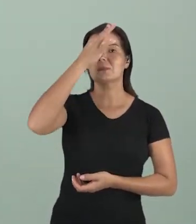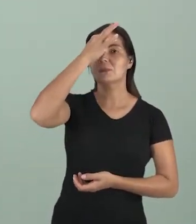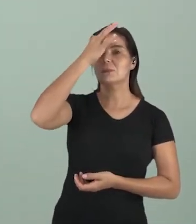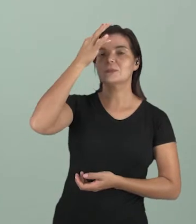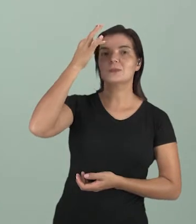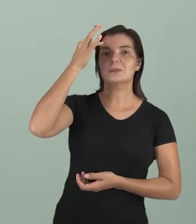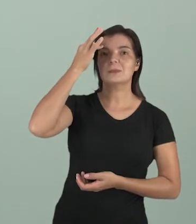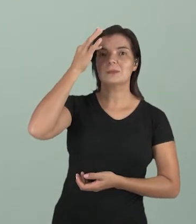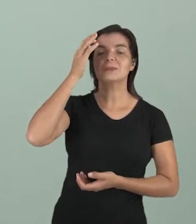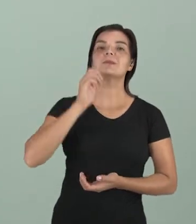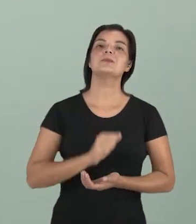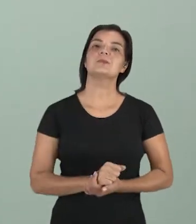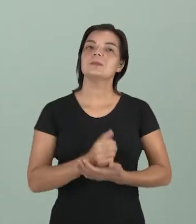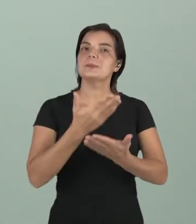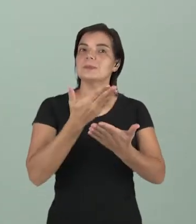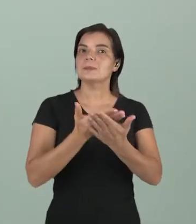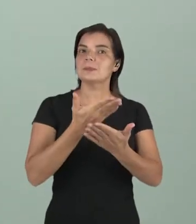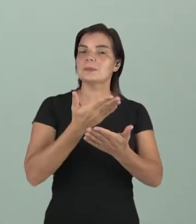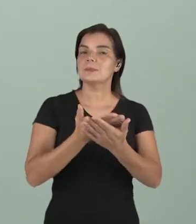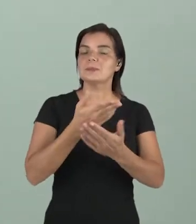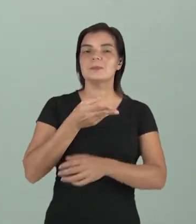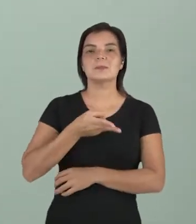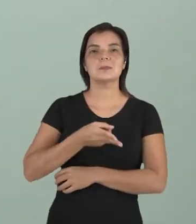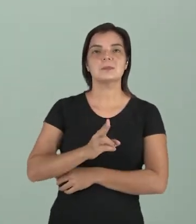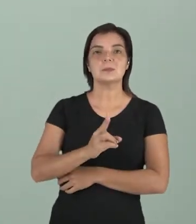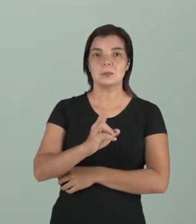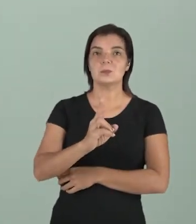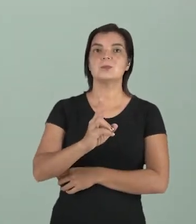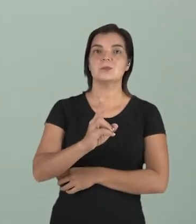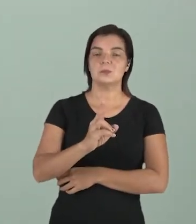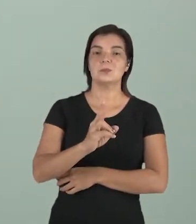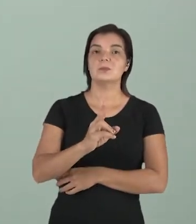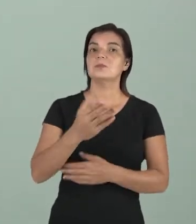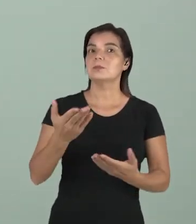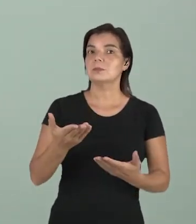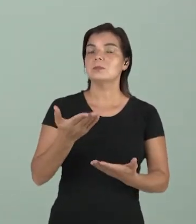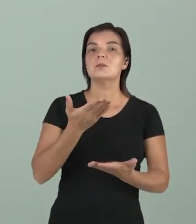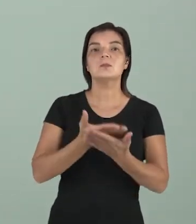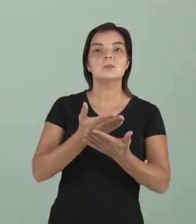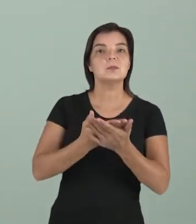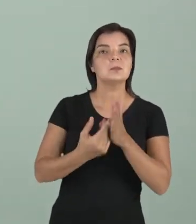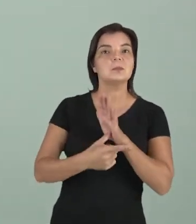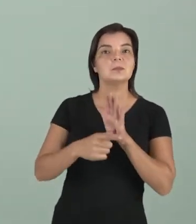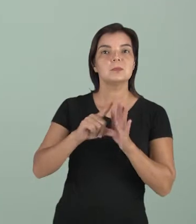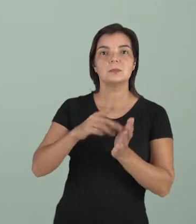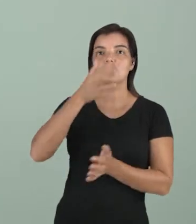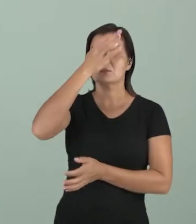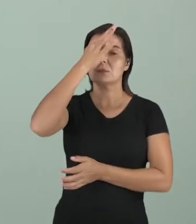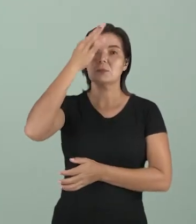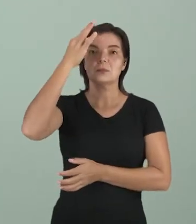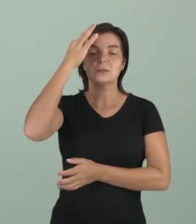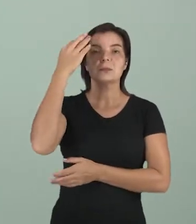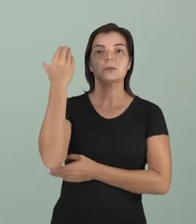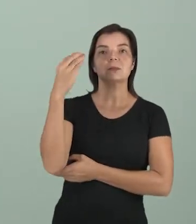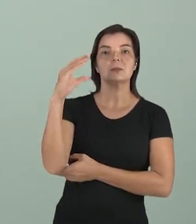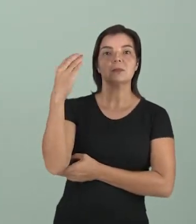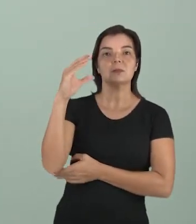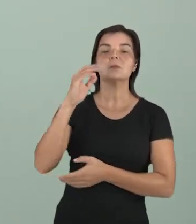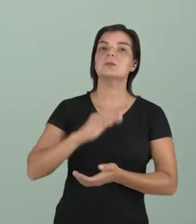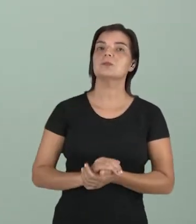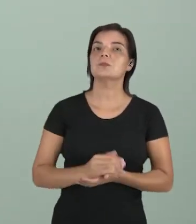Vamos com mais uma aula, dando continuidade ao que nós estávamos estudando, a Filosofia da Ciência.